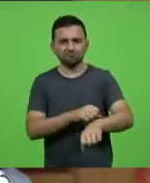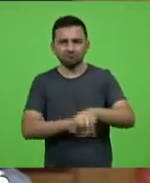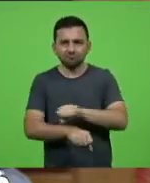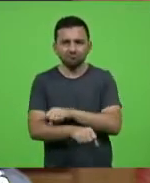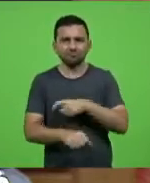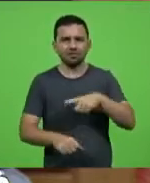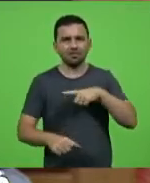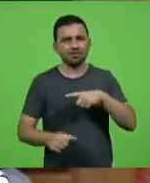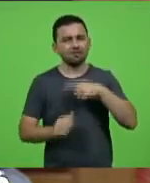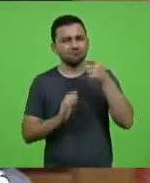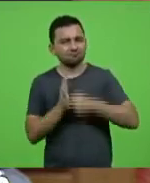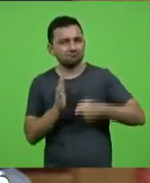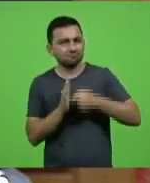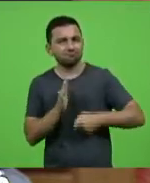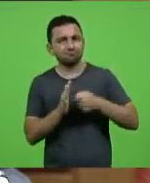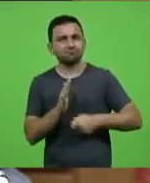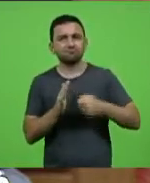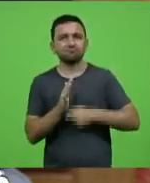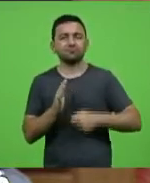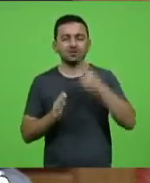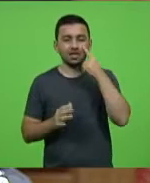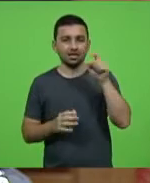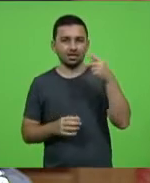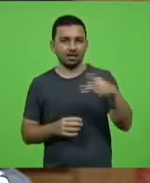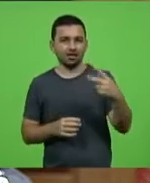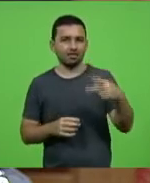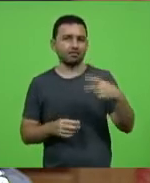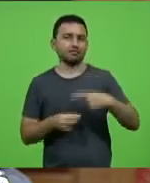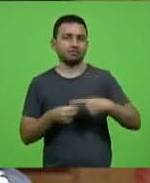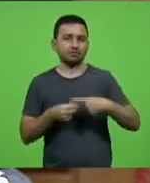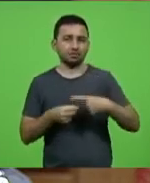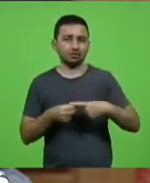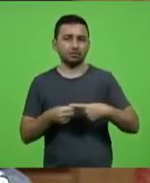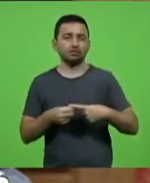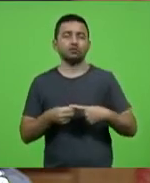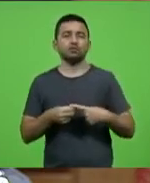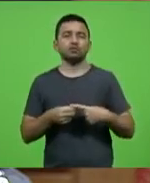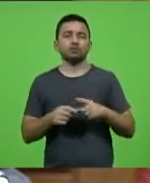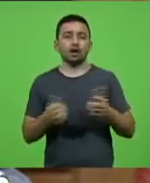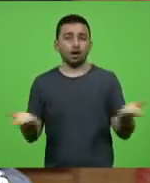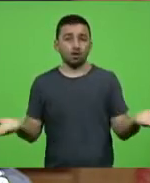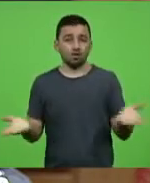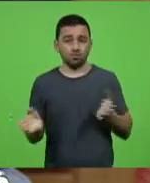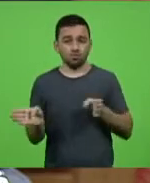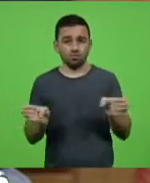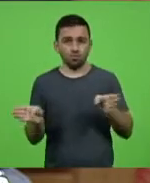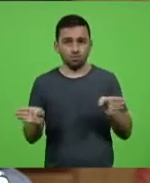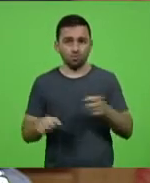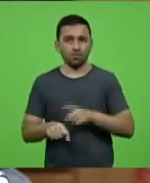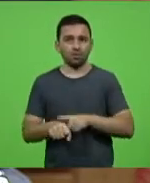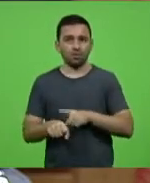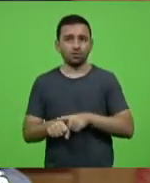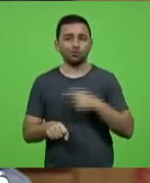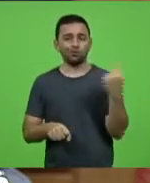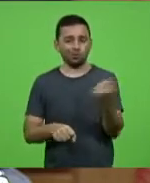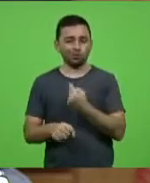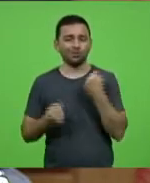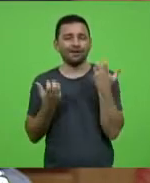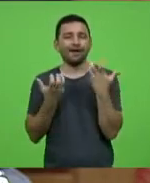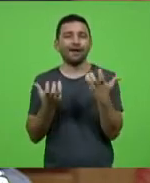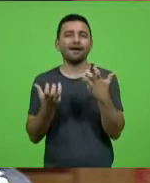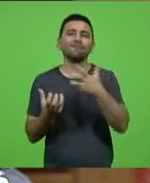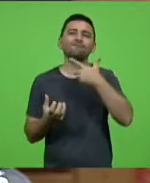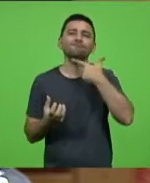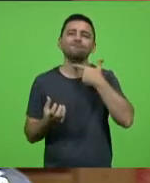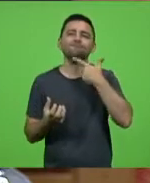pelos interesses do município. Acho que, nesse momento, o que mais todos nós queríamos era